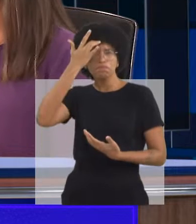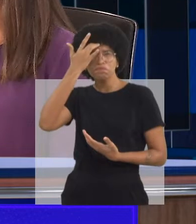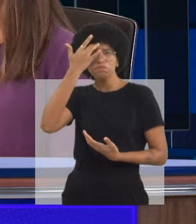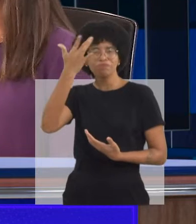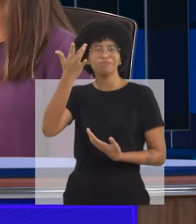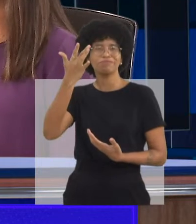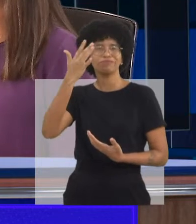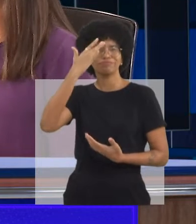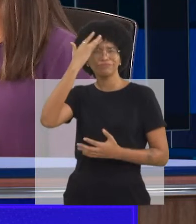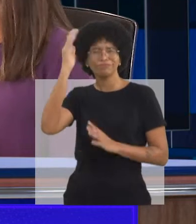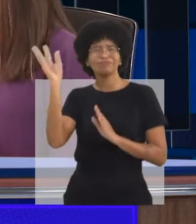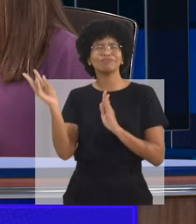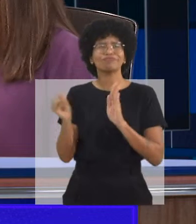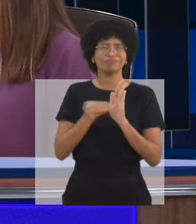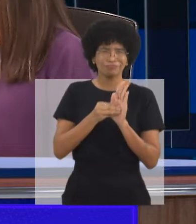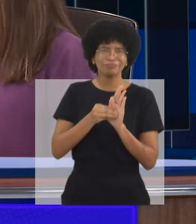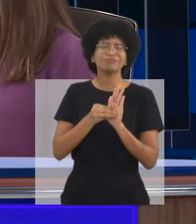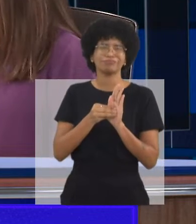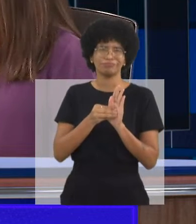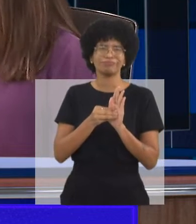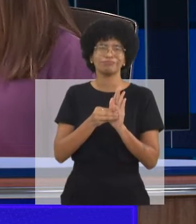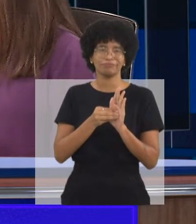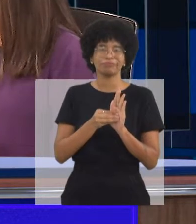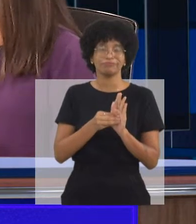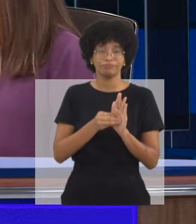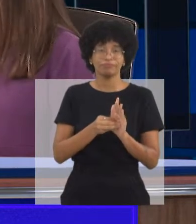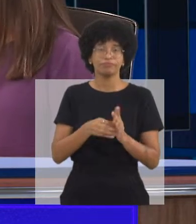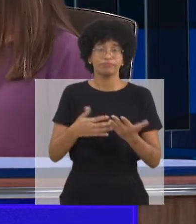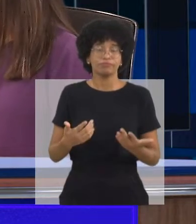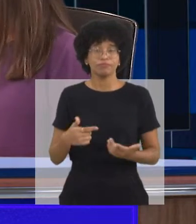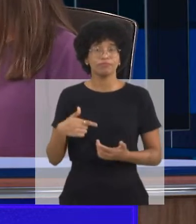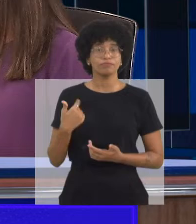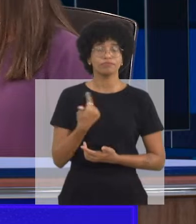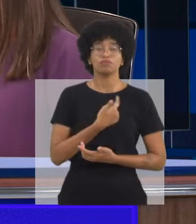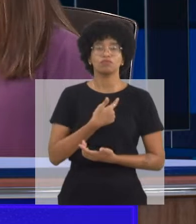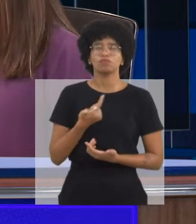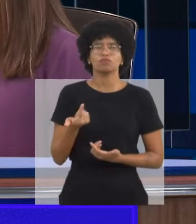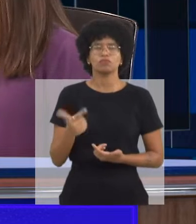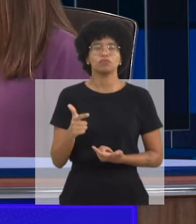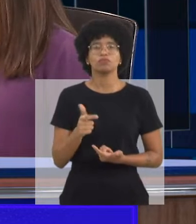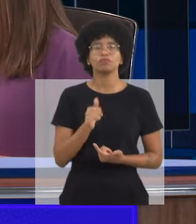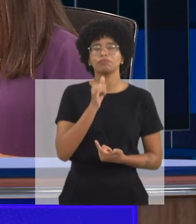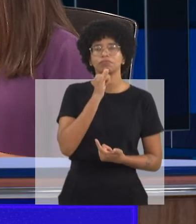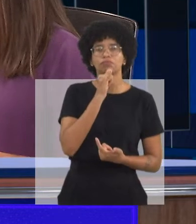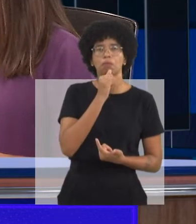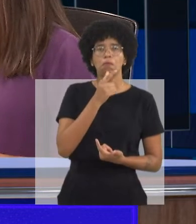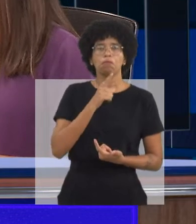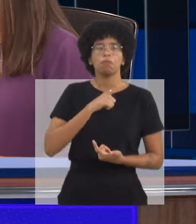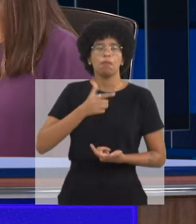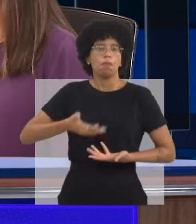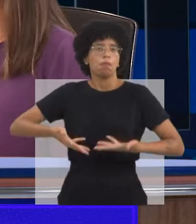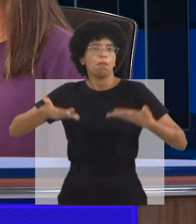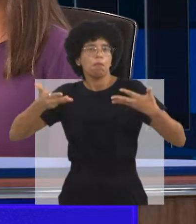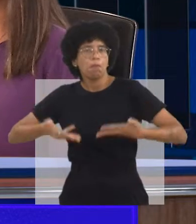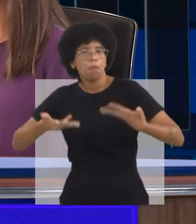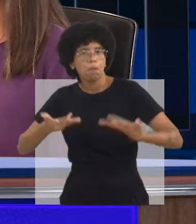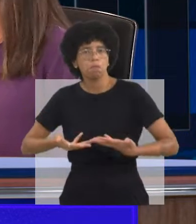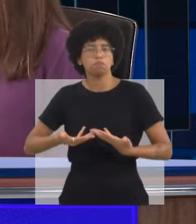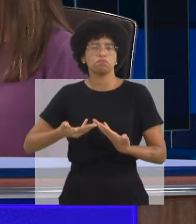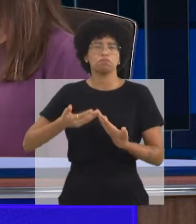espectro. E hoje nós temos uma classificação que ela foi